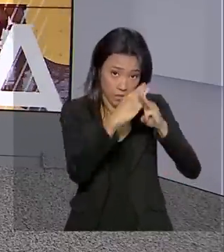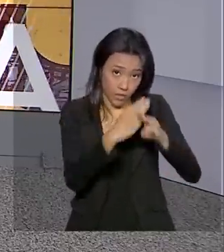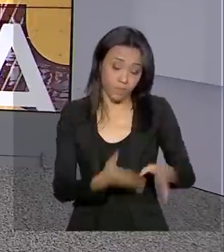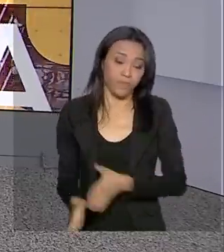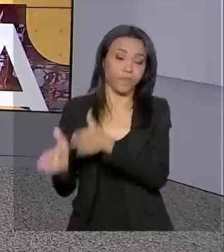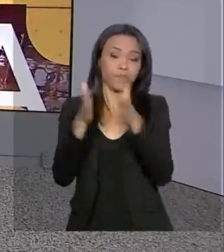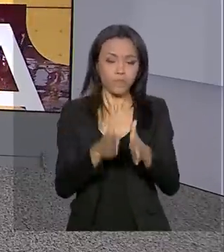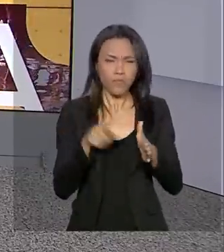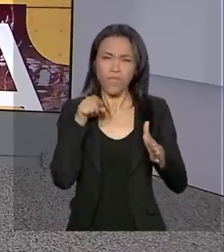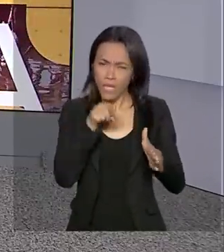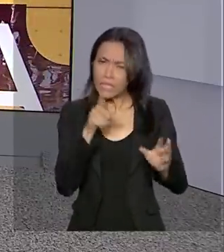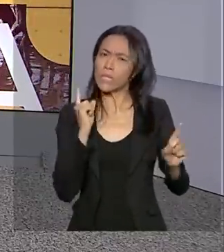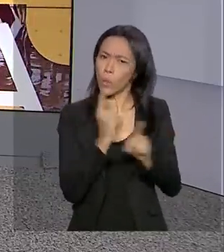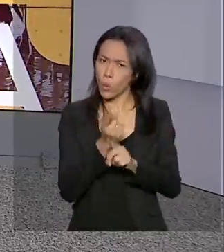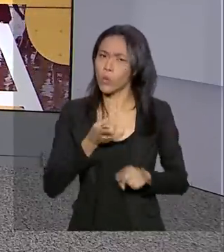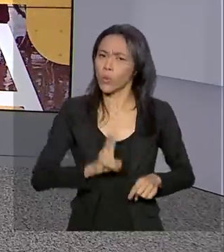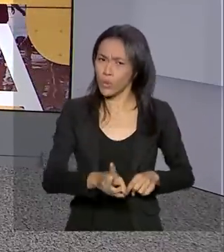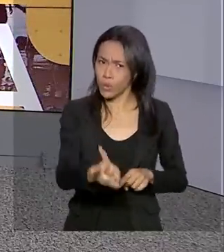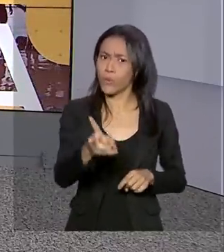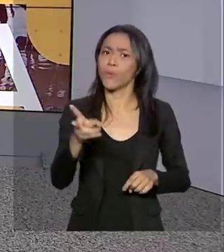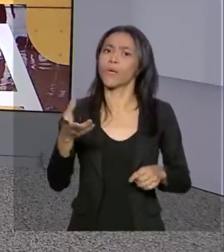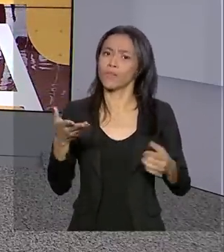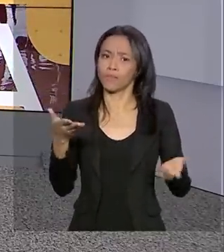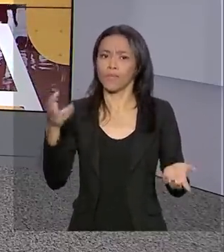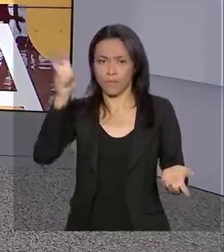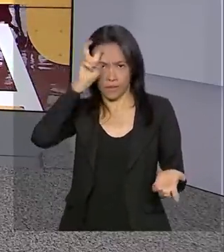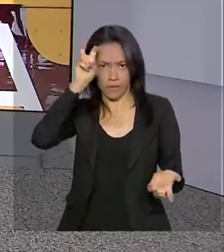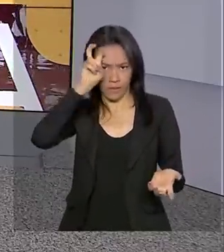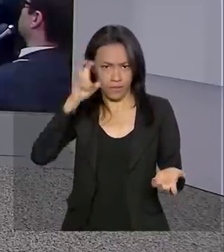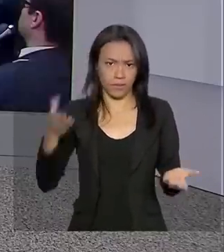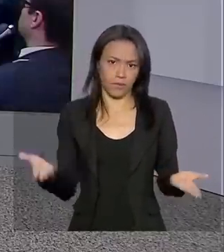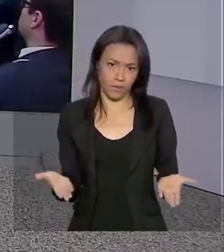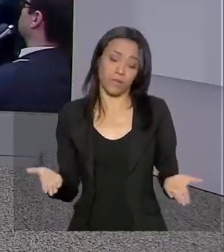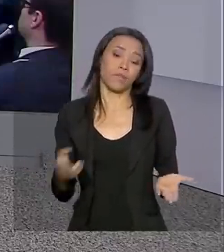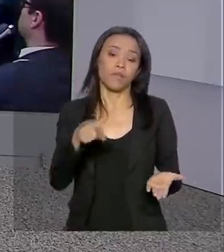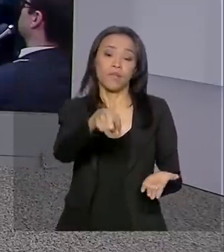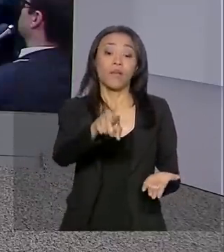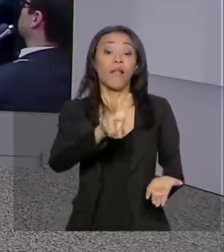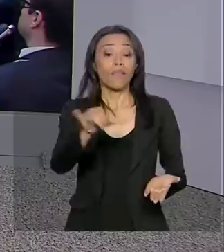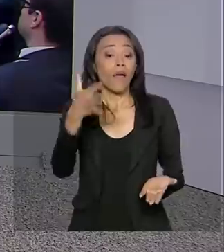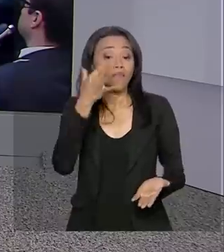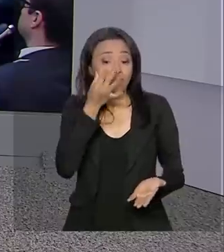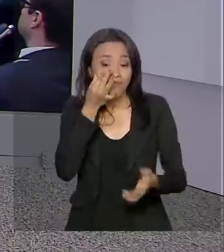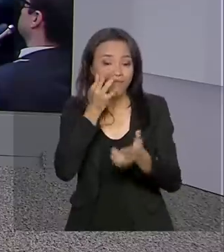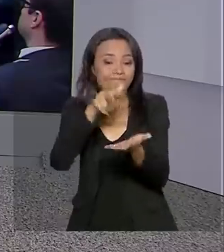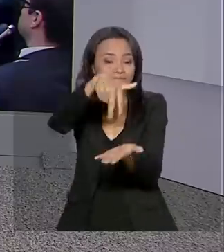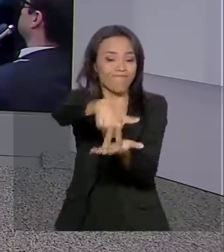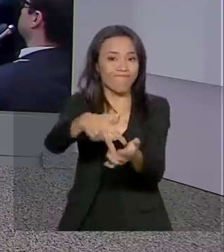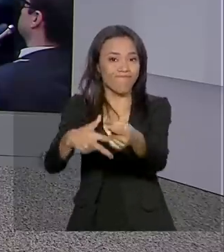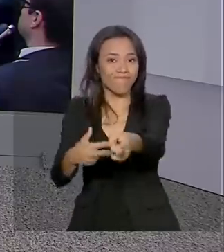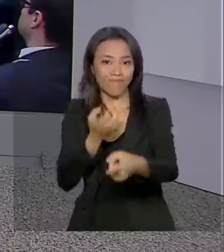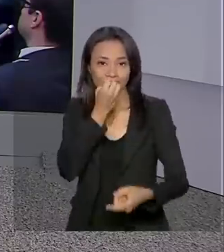encontro continua nesta quinta-feira. Quem está lá acompanhando é a repórter Luciana Colares de Holanda. Bom dia, Lu.